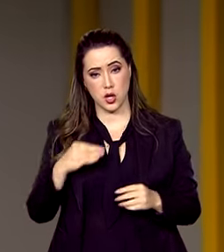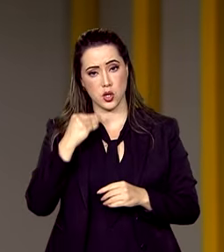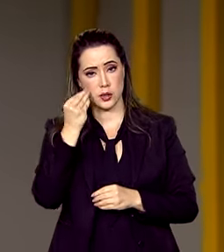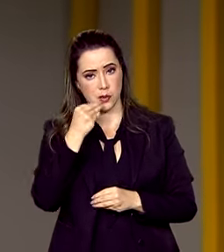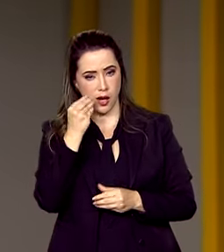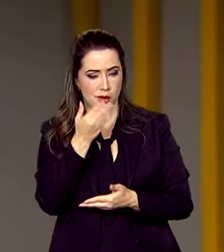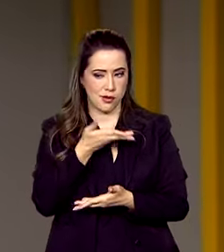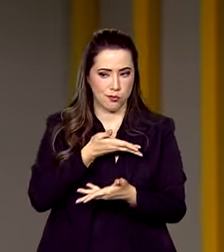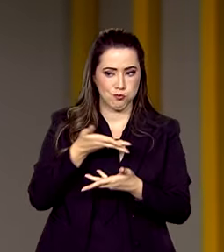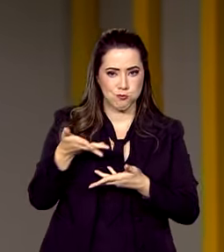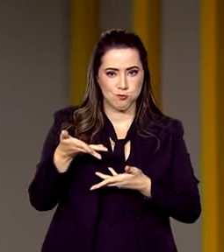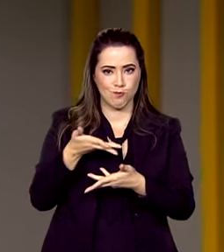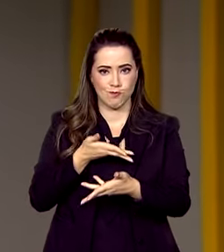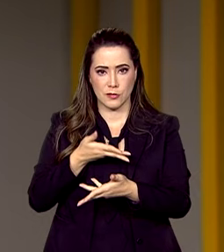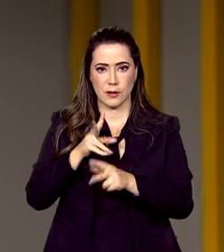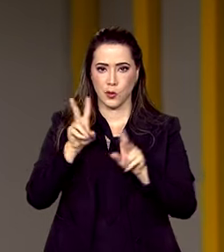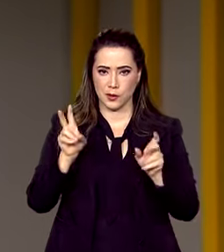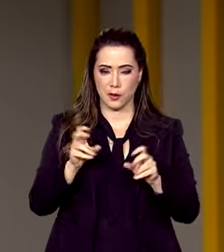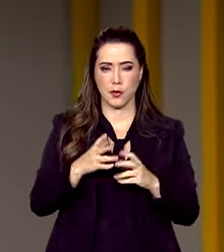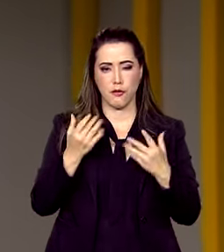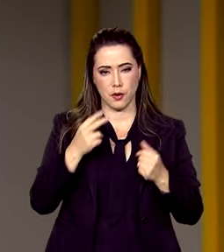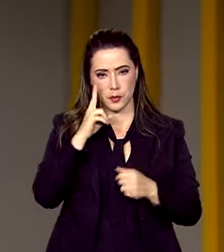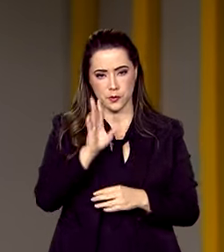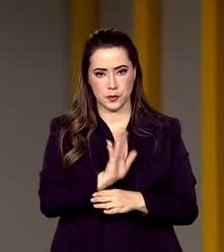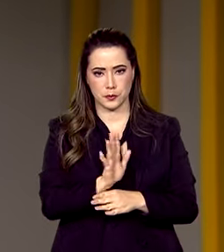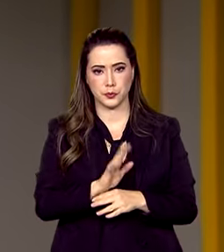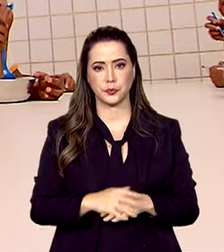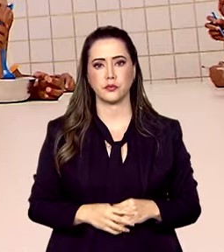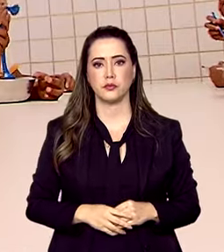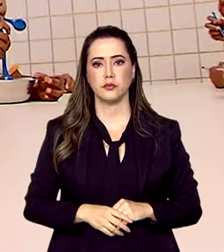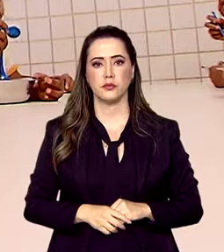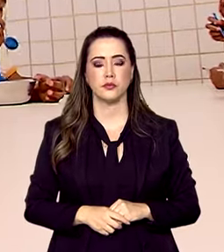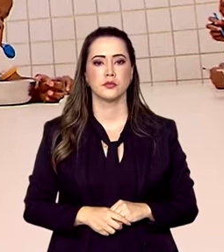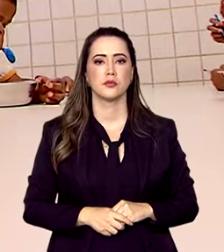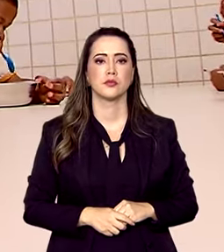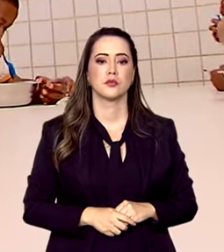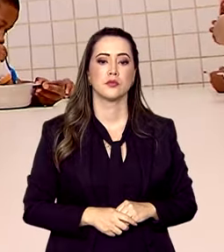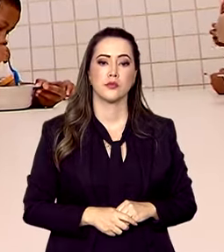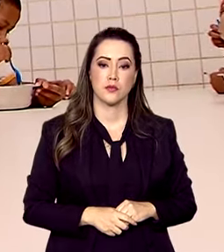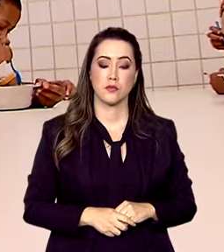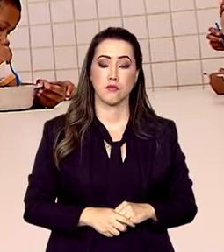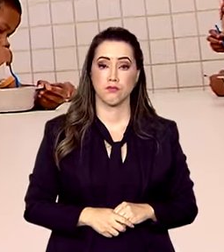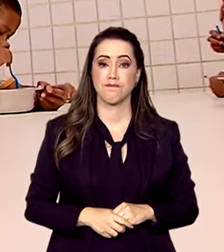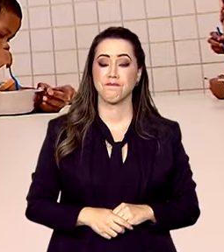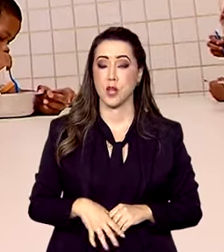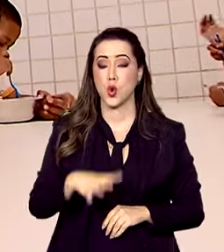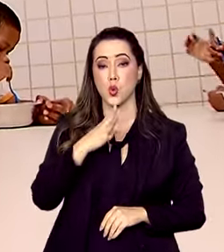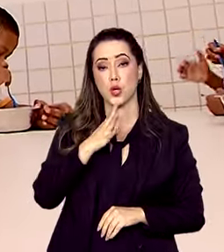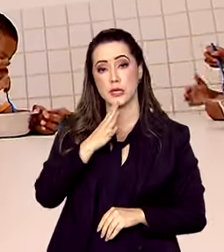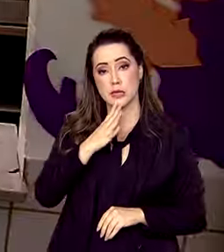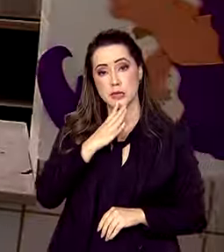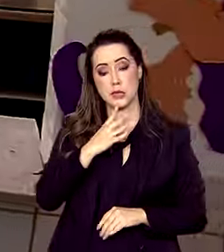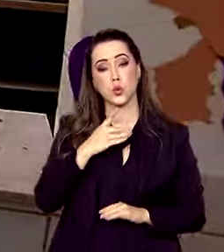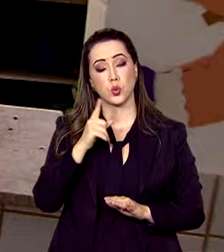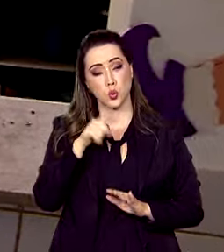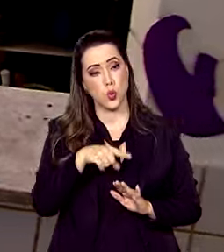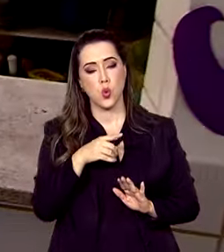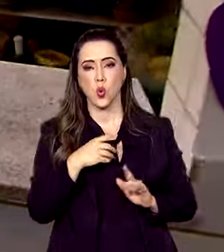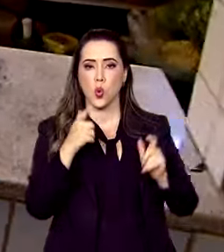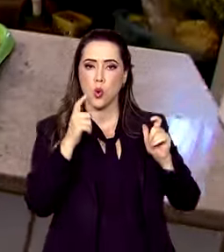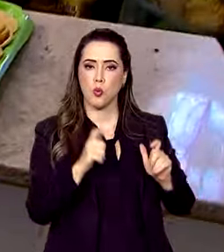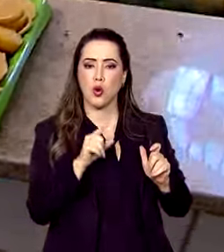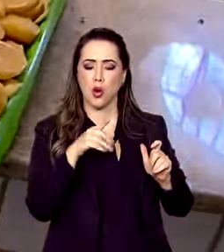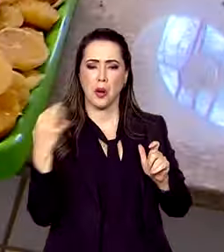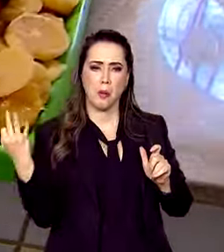trocaram experiências no setor. Veja na reportagem. Reconhecido como exemplo de sucesso, o Programa